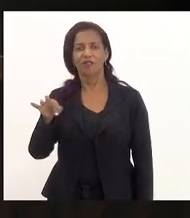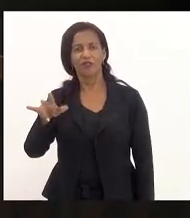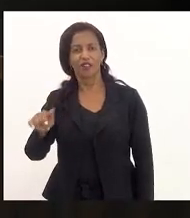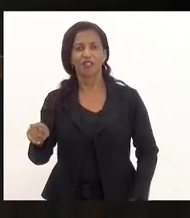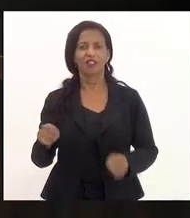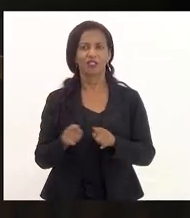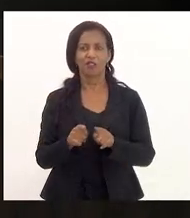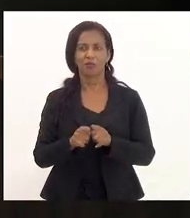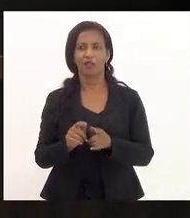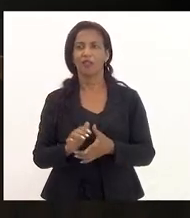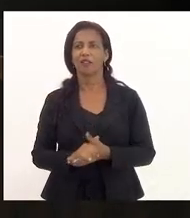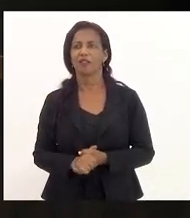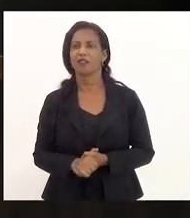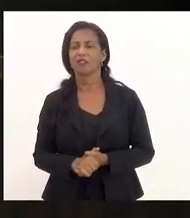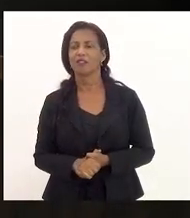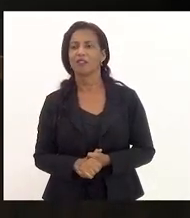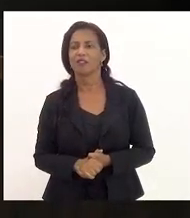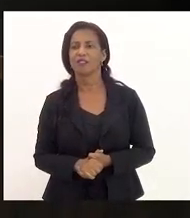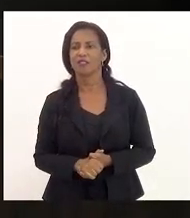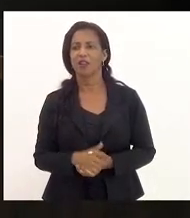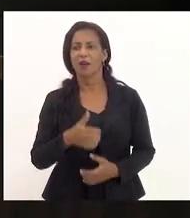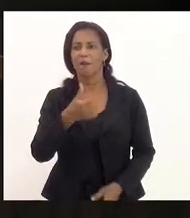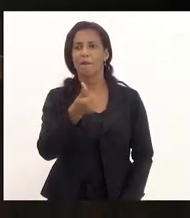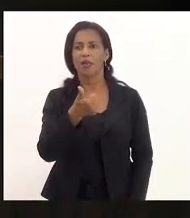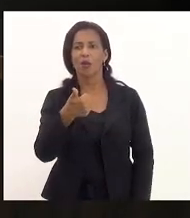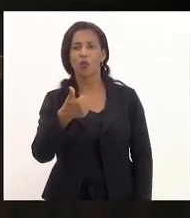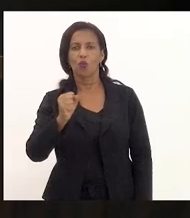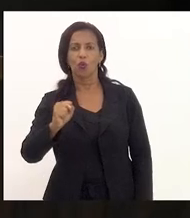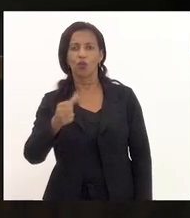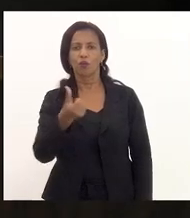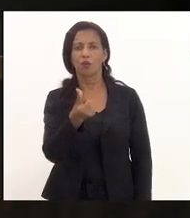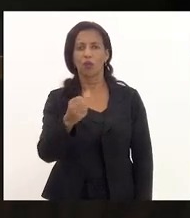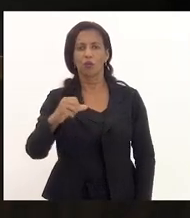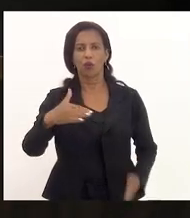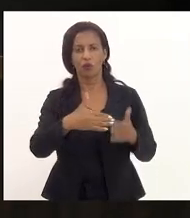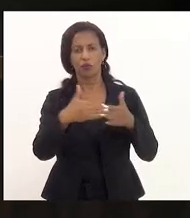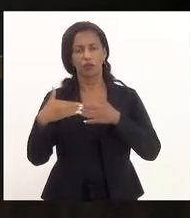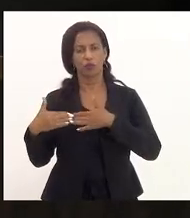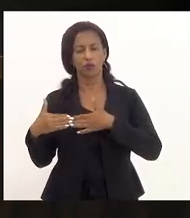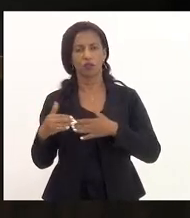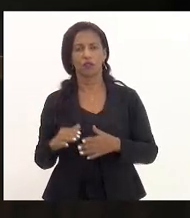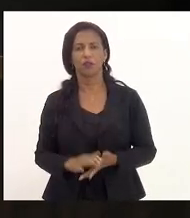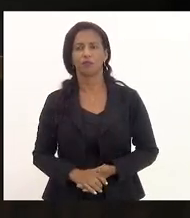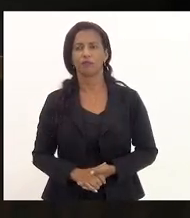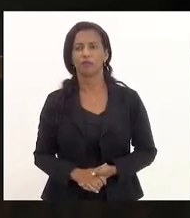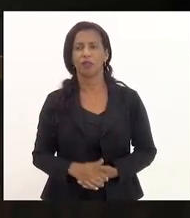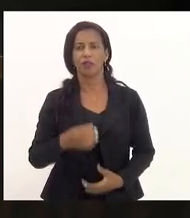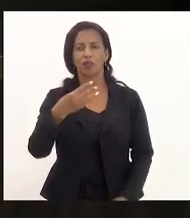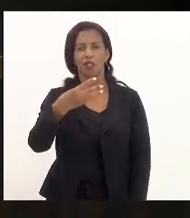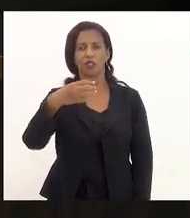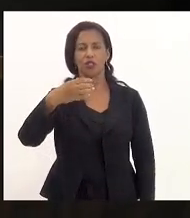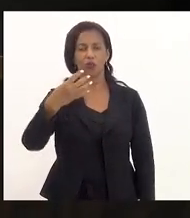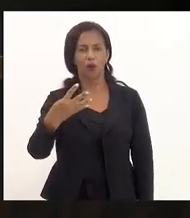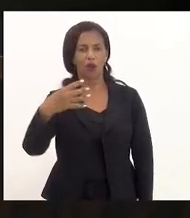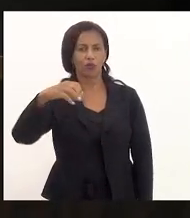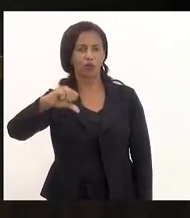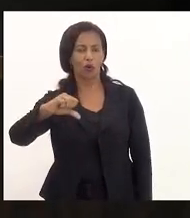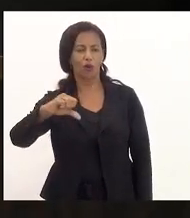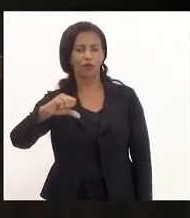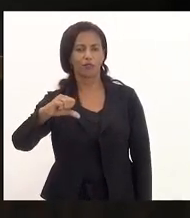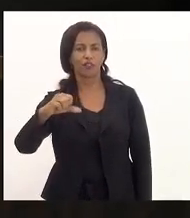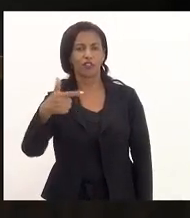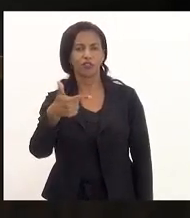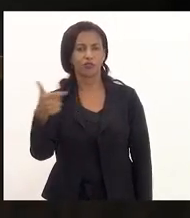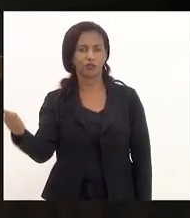favor. Deputado Alexandre, no 618 e 619, abstenção. Indicação Legislativa 349, de 21, de autoria do deputado Max